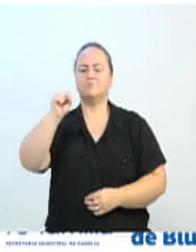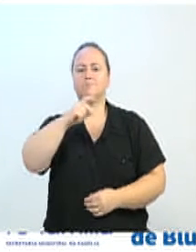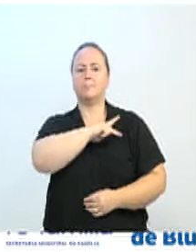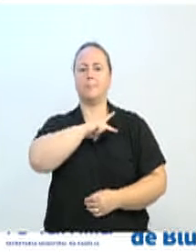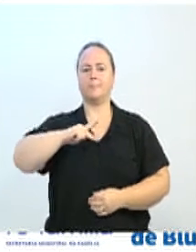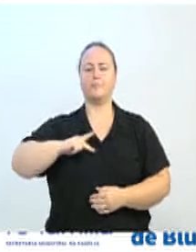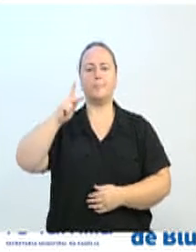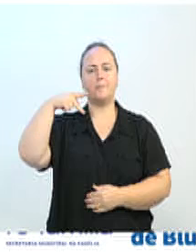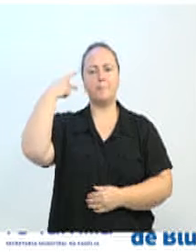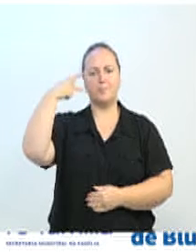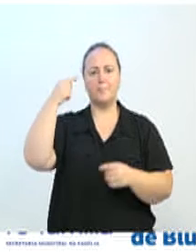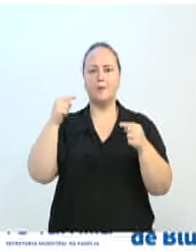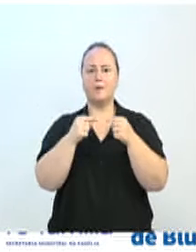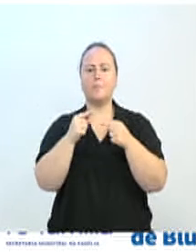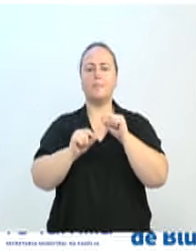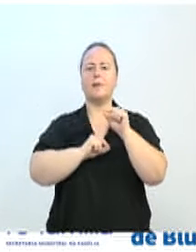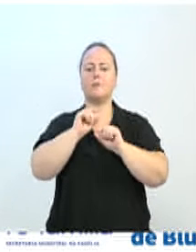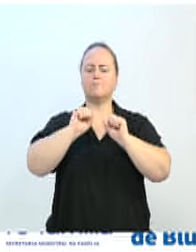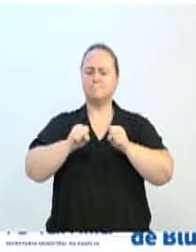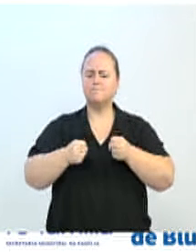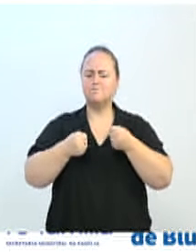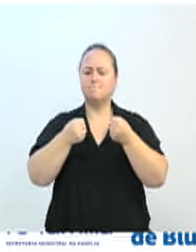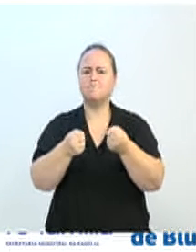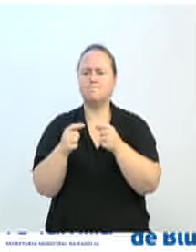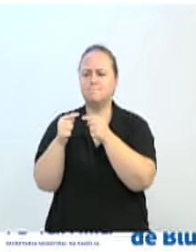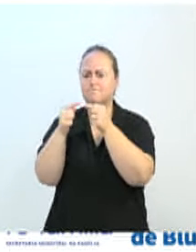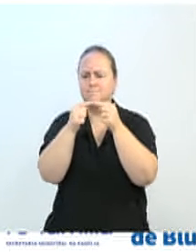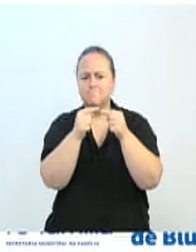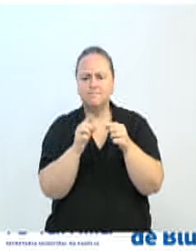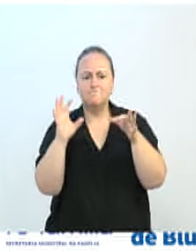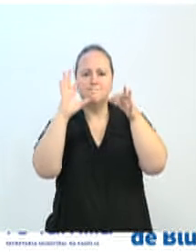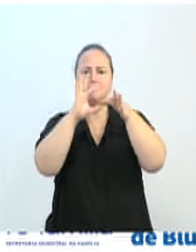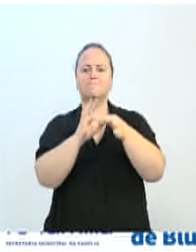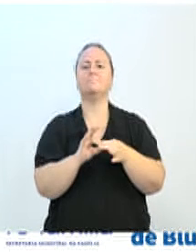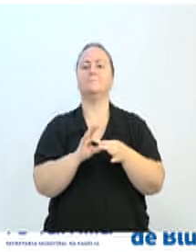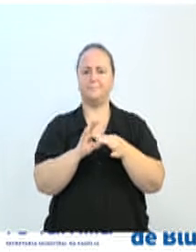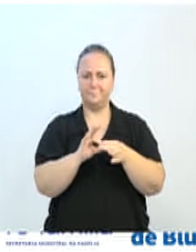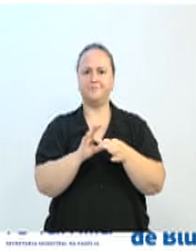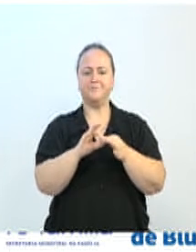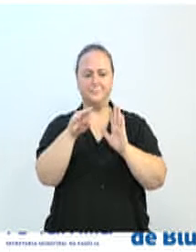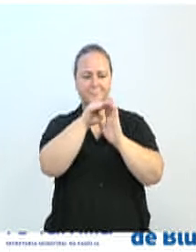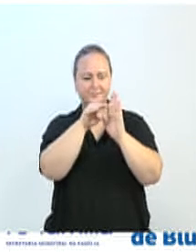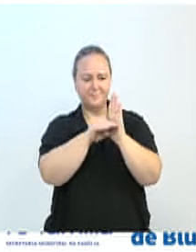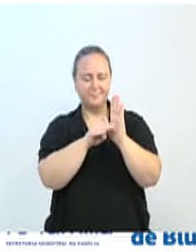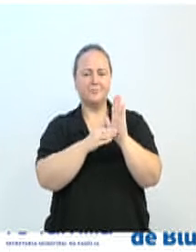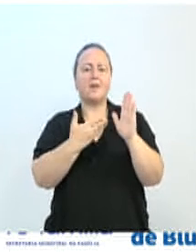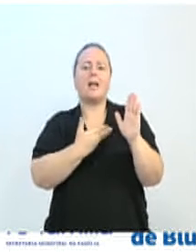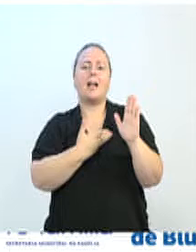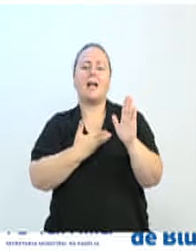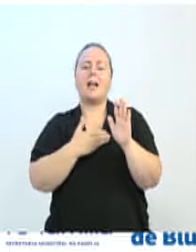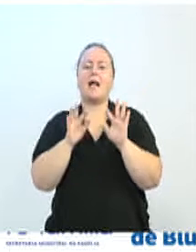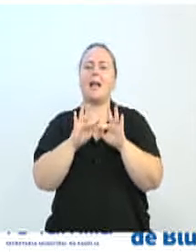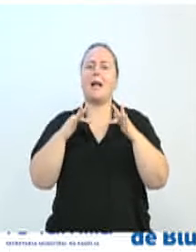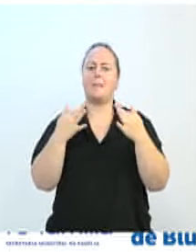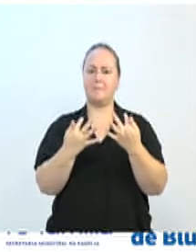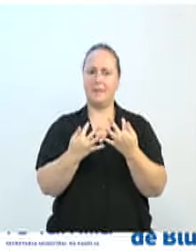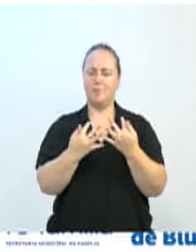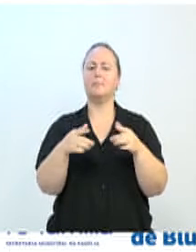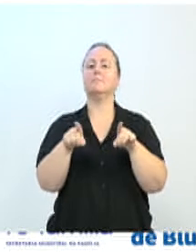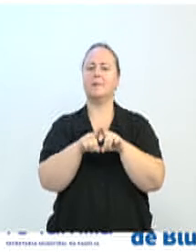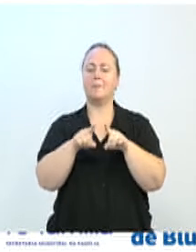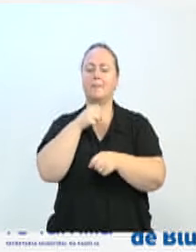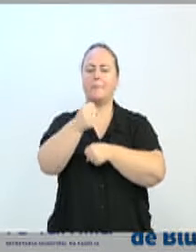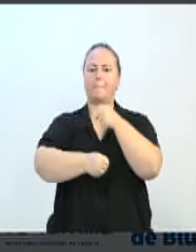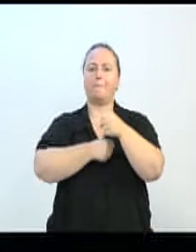relacionadas ao fortalecimento de vínculos conjugais do programa Município Amigo da Família, do Governo Federal, em 2020.